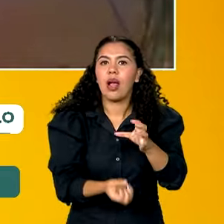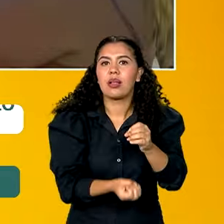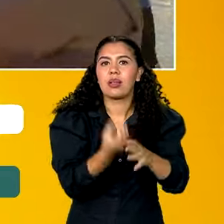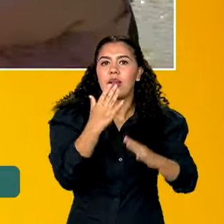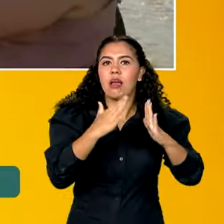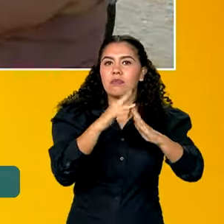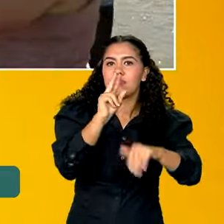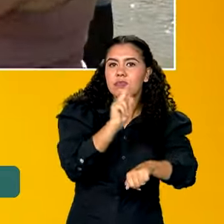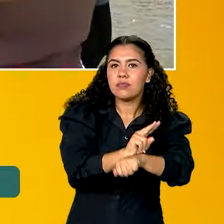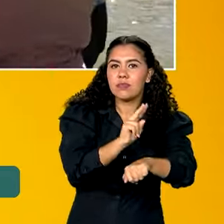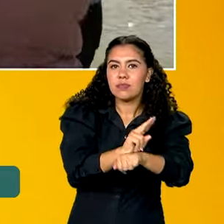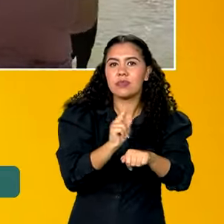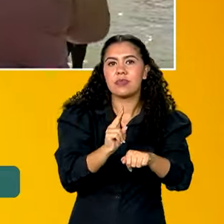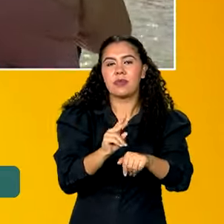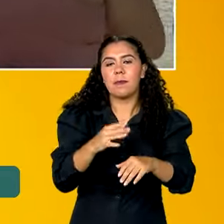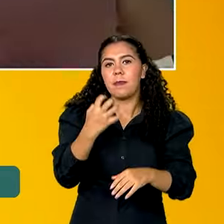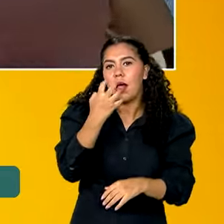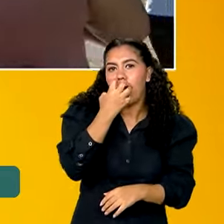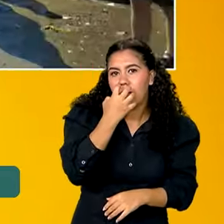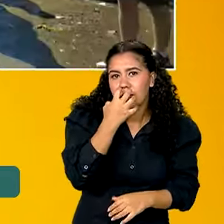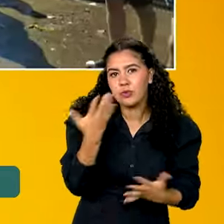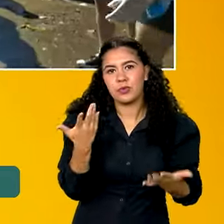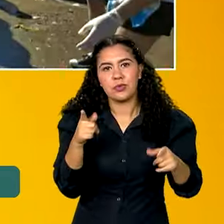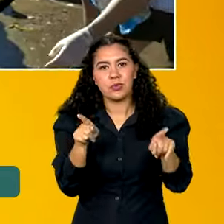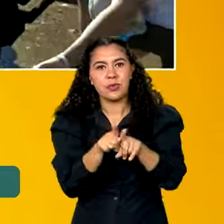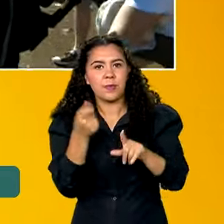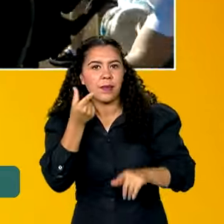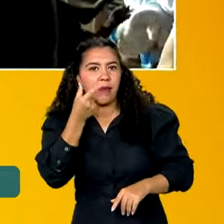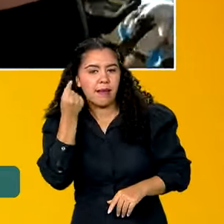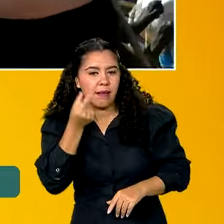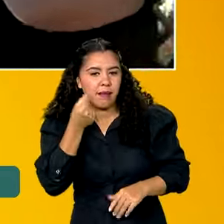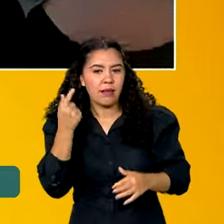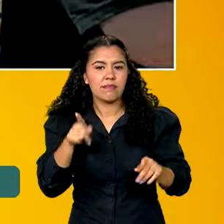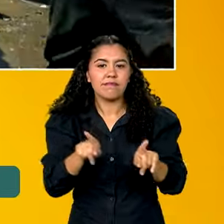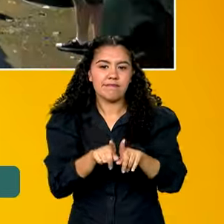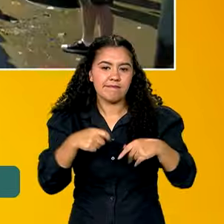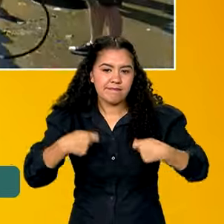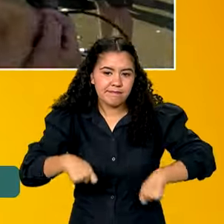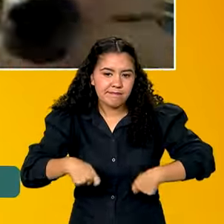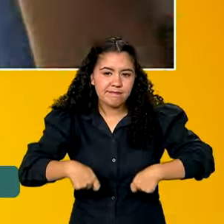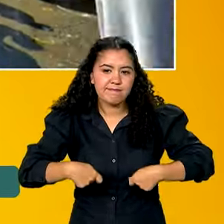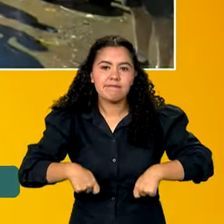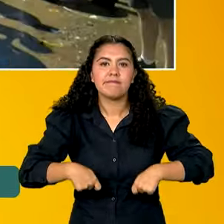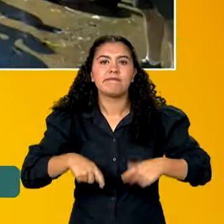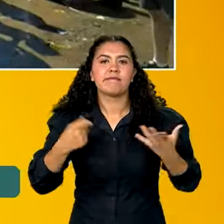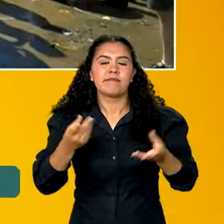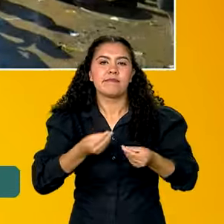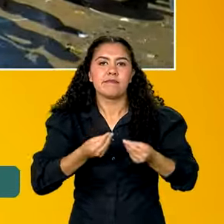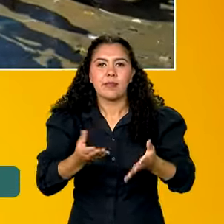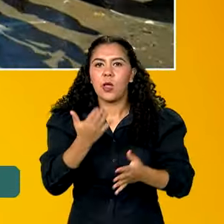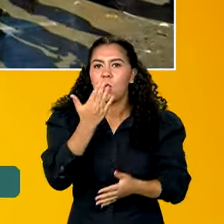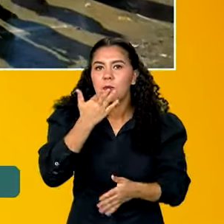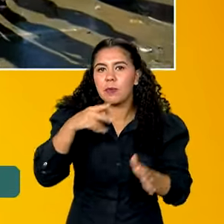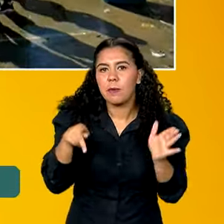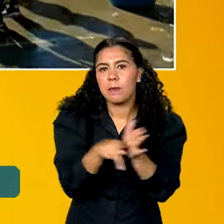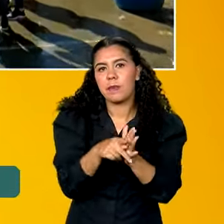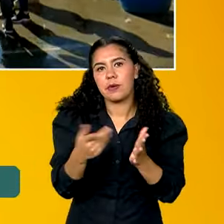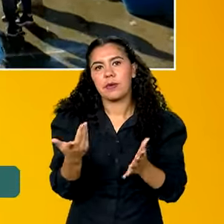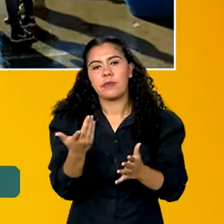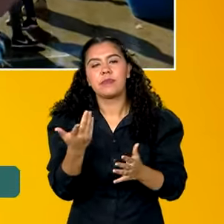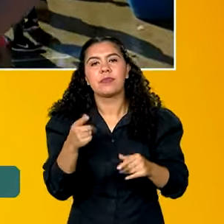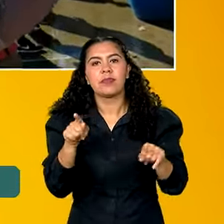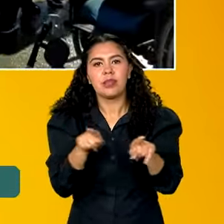lugar para pets. Os abrigos começaram a ter a necessidade de ração, de caixas de